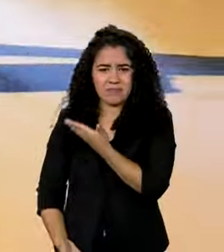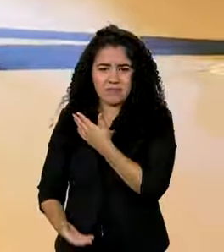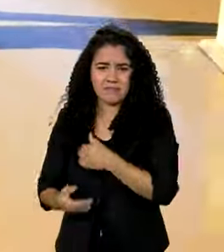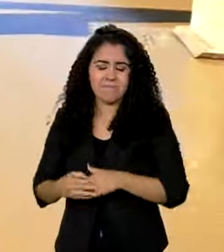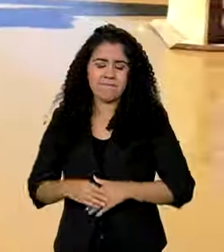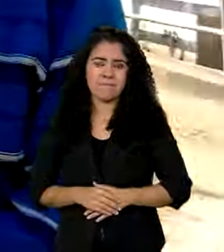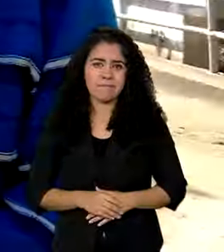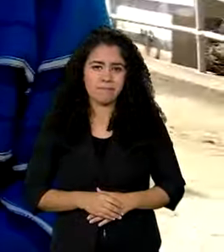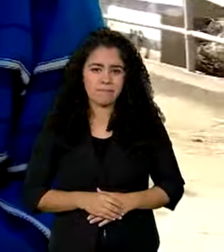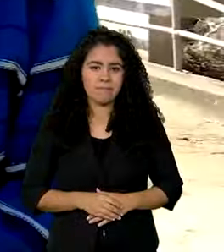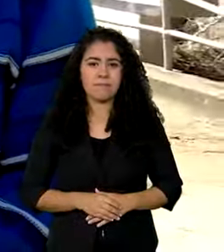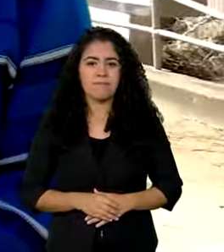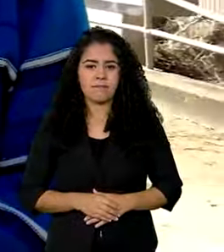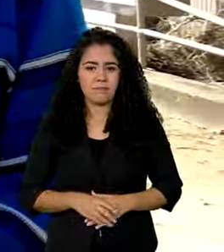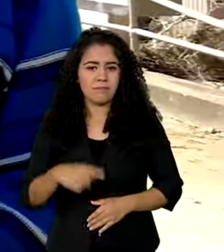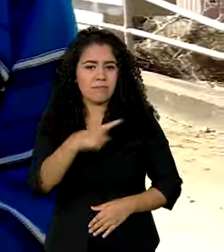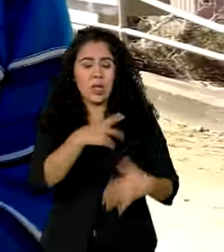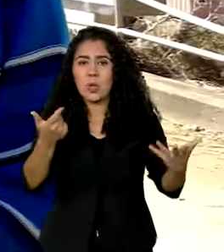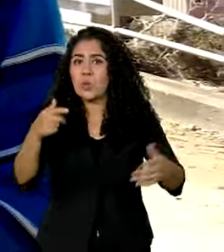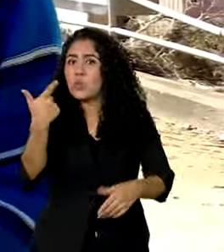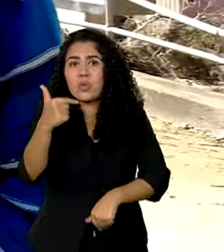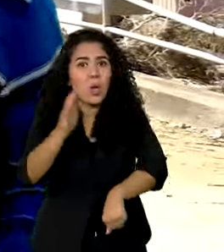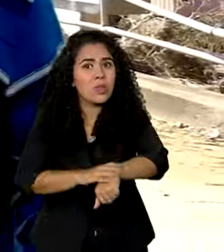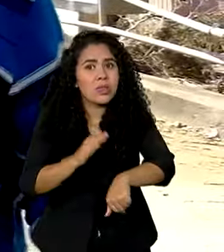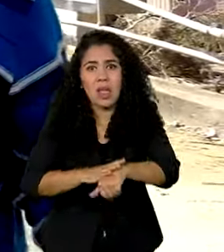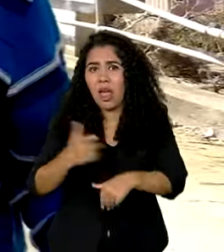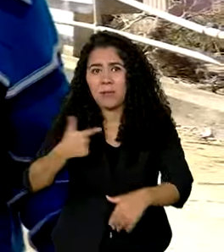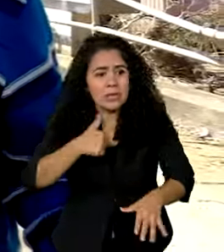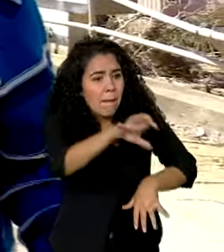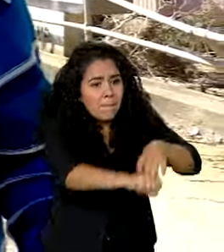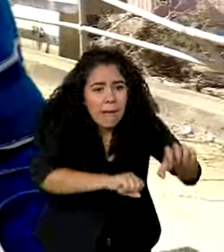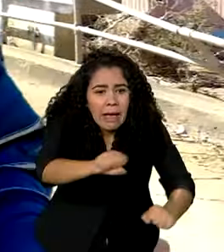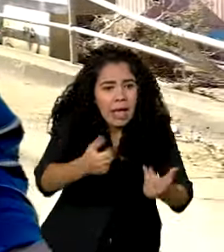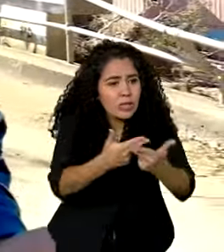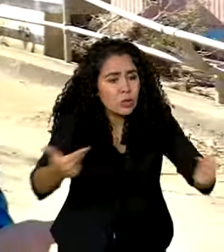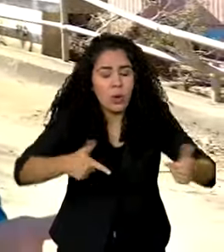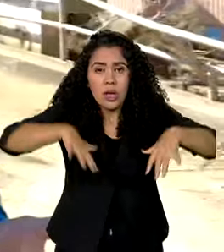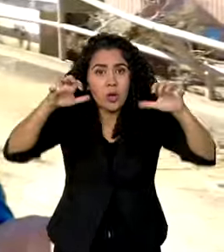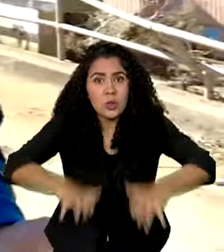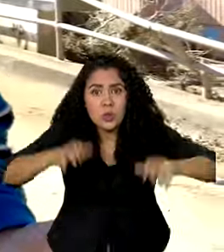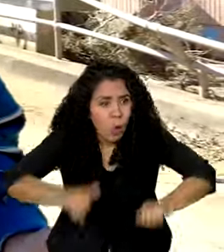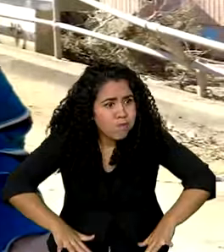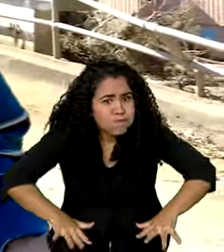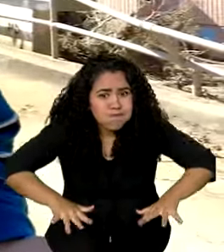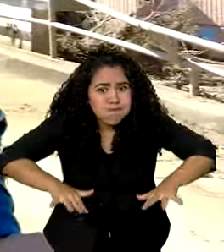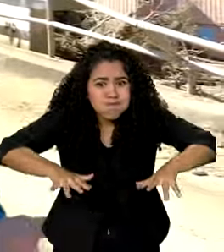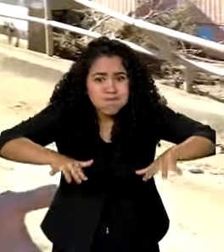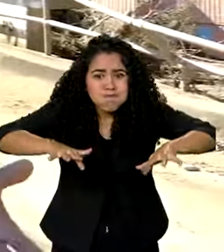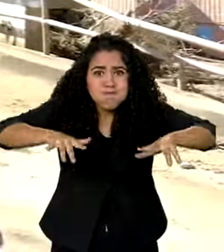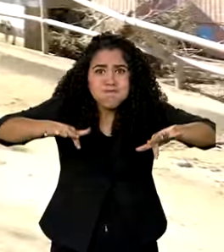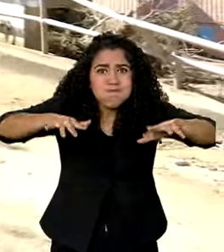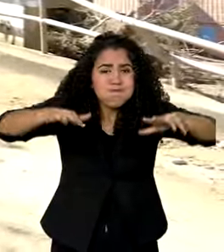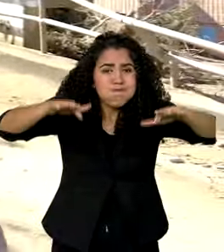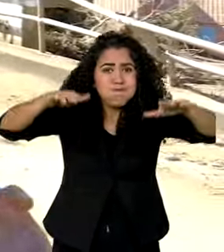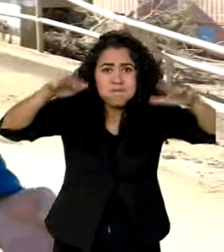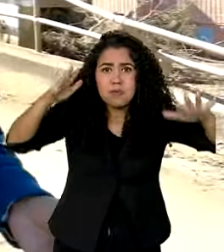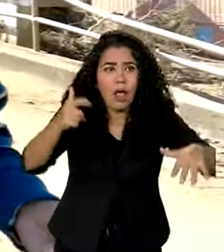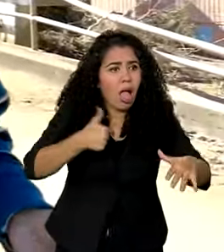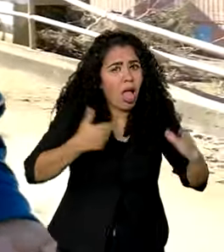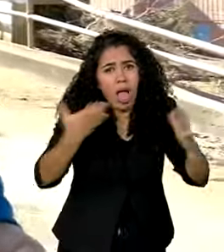Todo mundo perdeu as coisas, não deu para tirar nada, porque foi tão rápido que a enchente